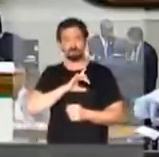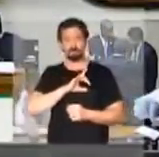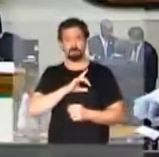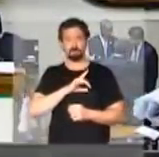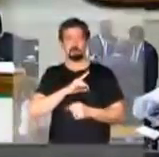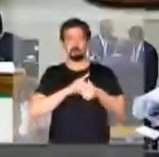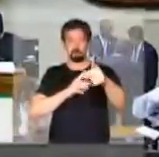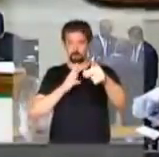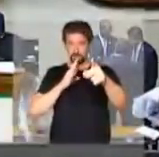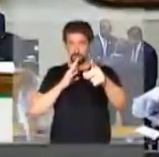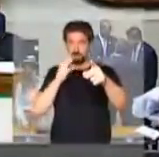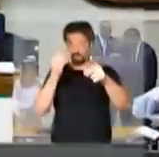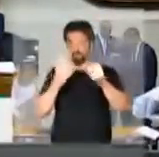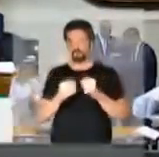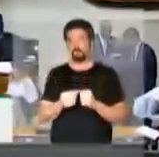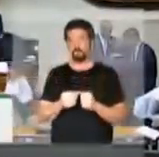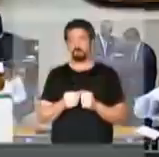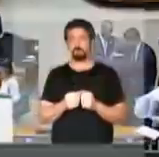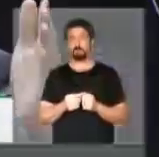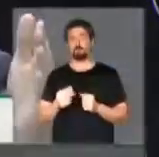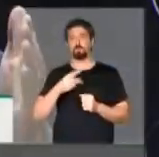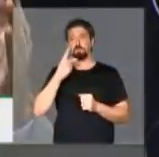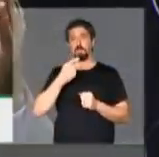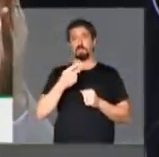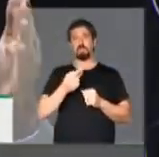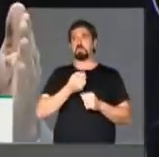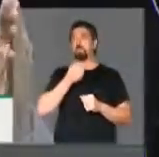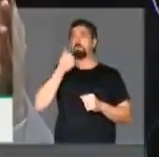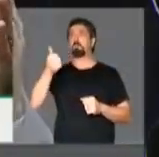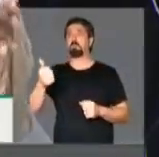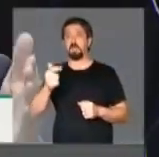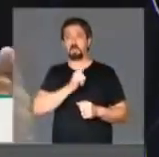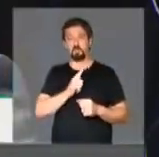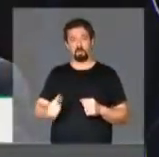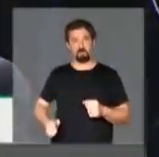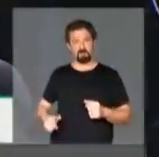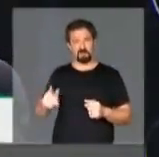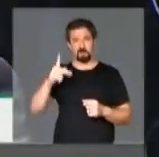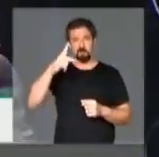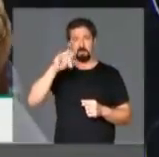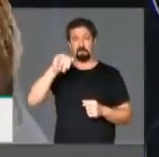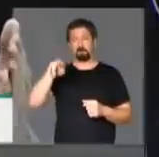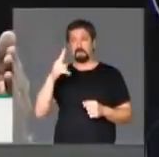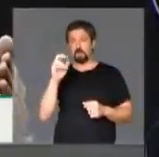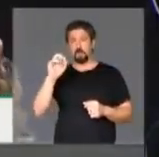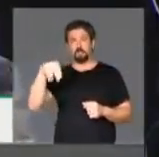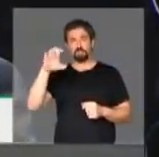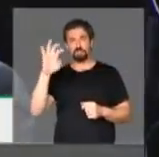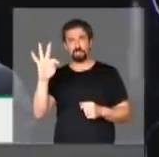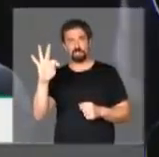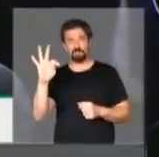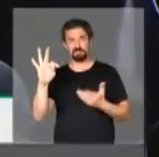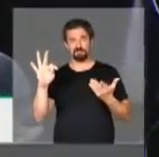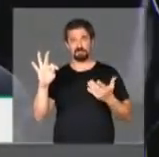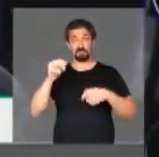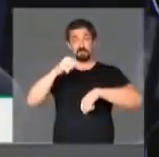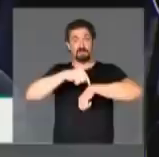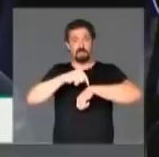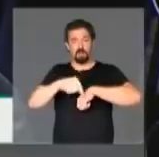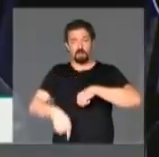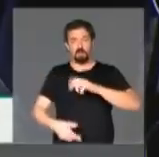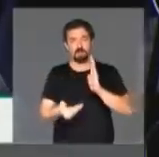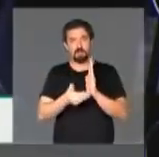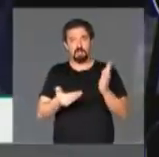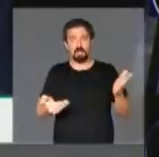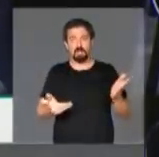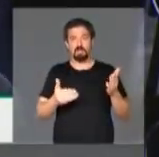V. Exª conhece tanto, elogiando a ditadura sangrenta de Pinochet. Não bastasse isso, no momento em que essa